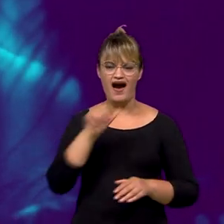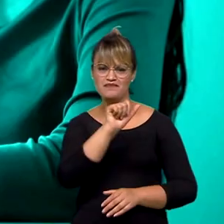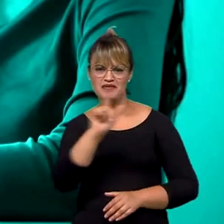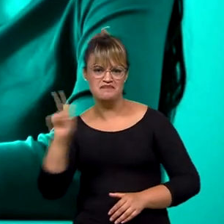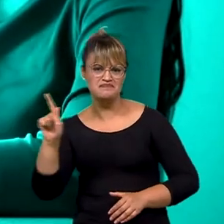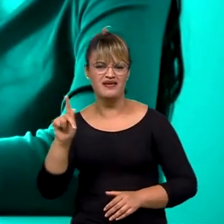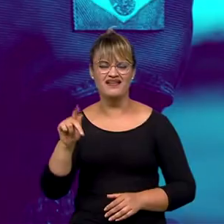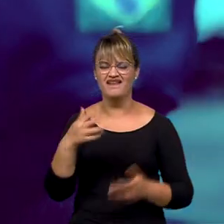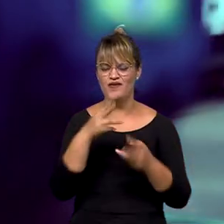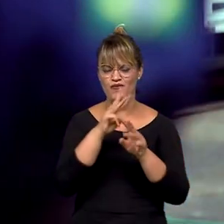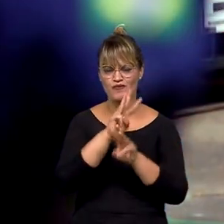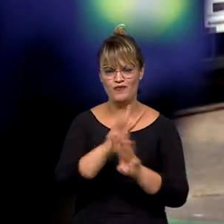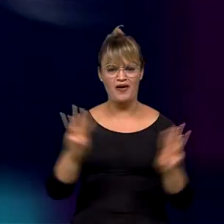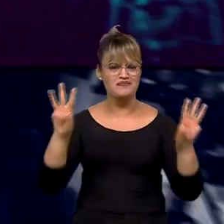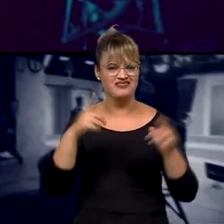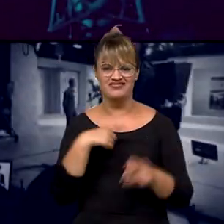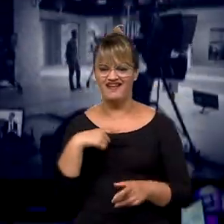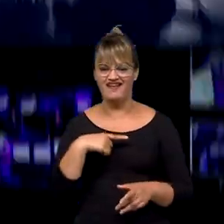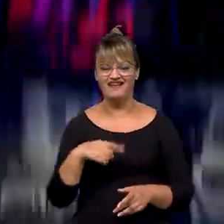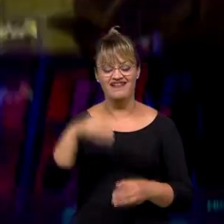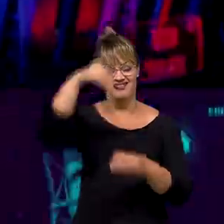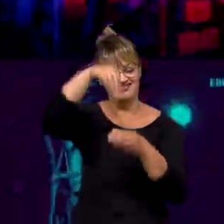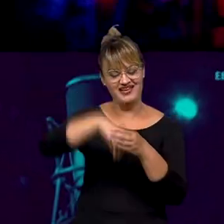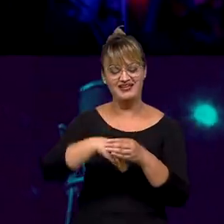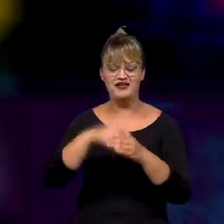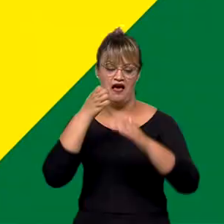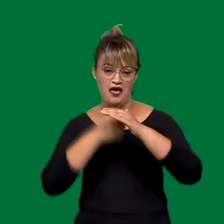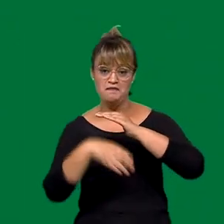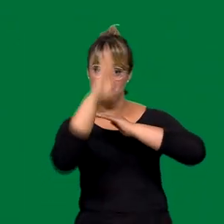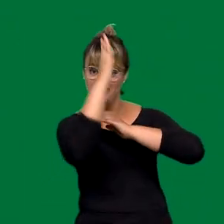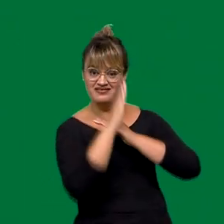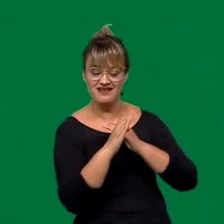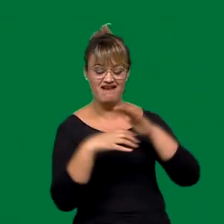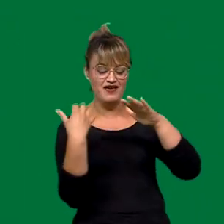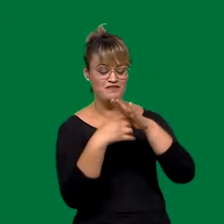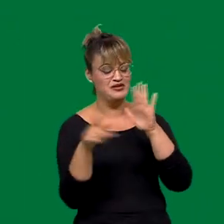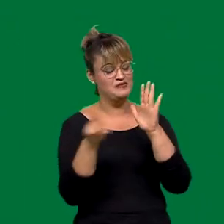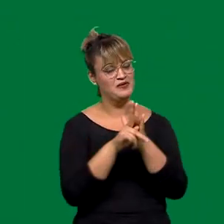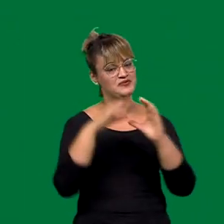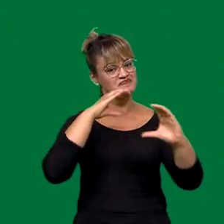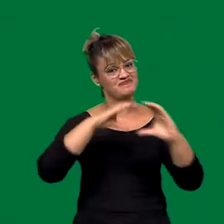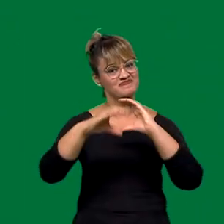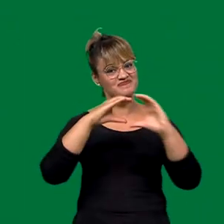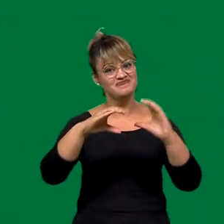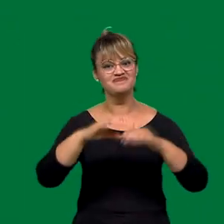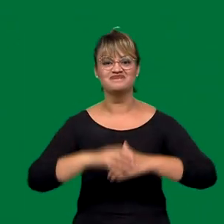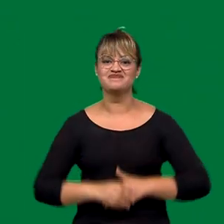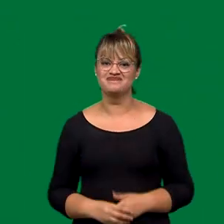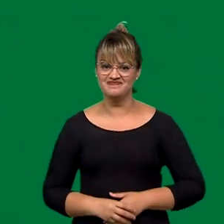e web. Tudo isso é EBC, Empresa Brasil de Comunicação. EBC,